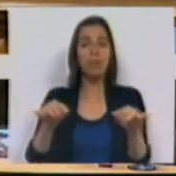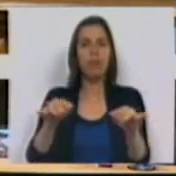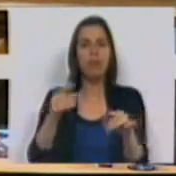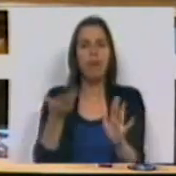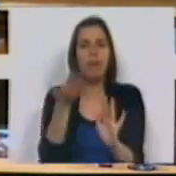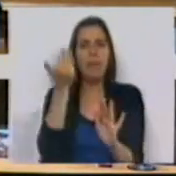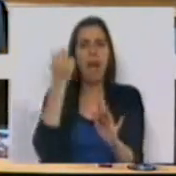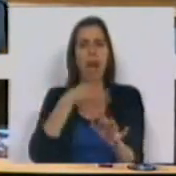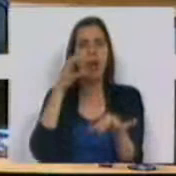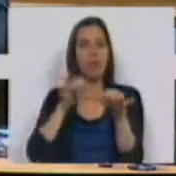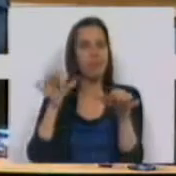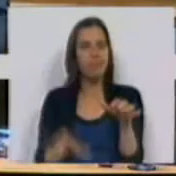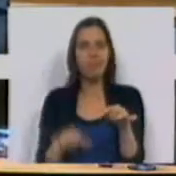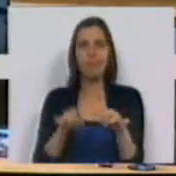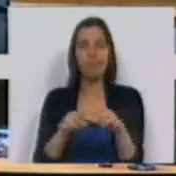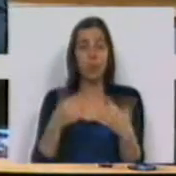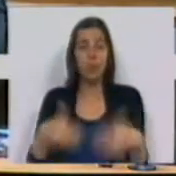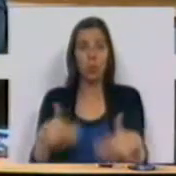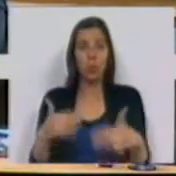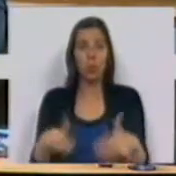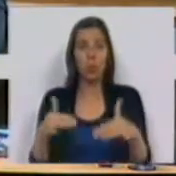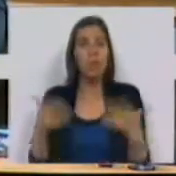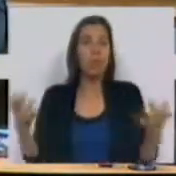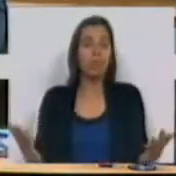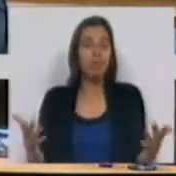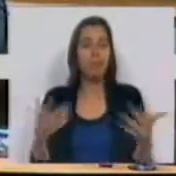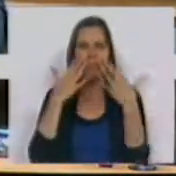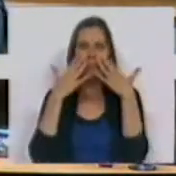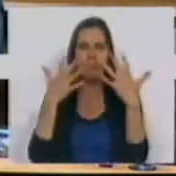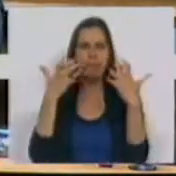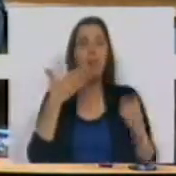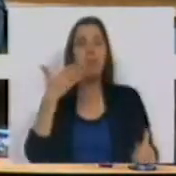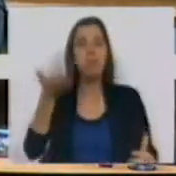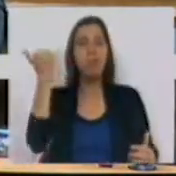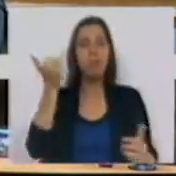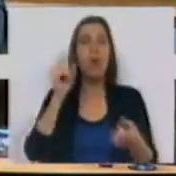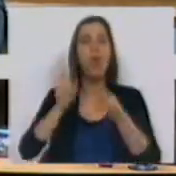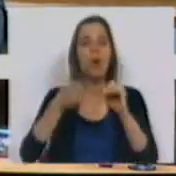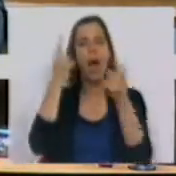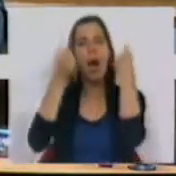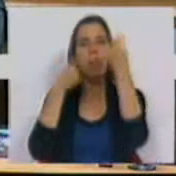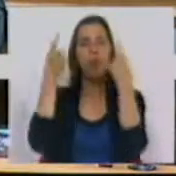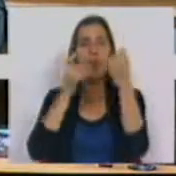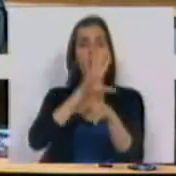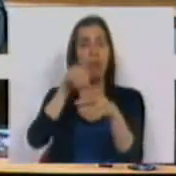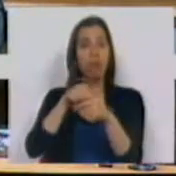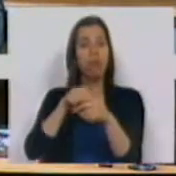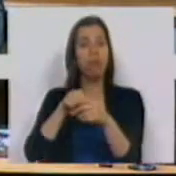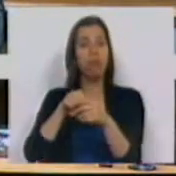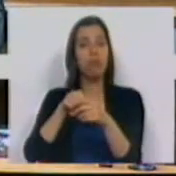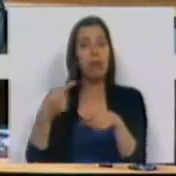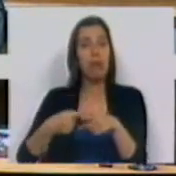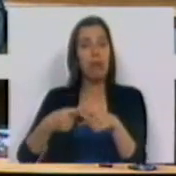fragilidade argumentativa extrema e uma flagrante omissão à ponderação integrada dos